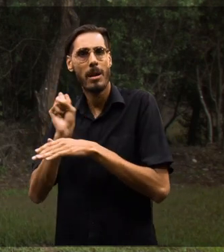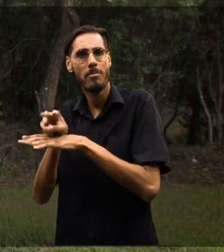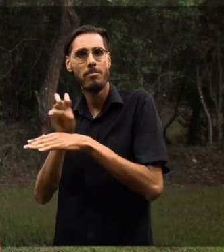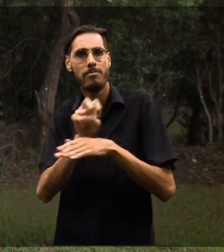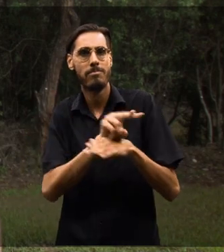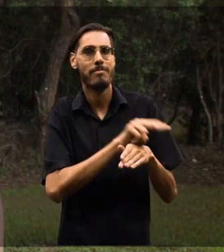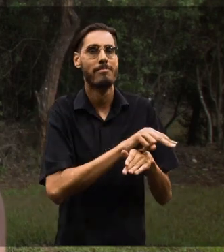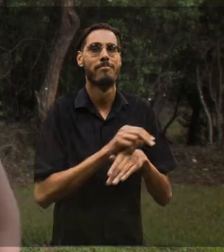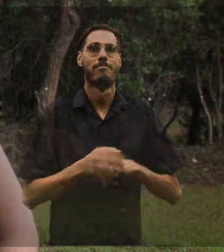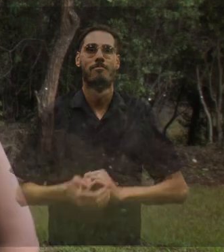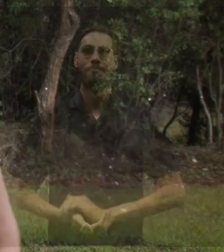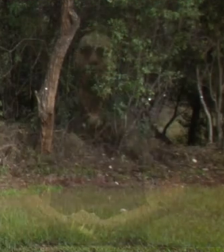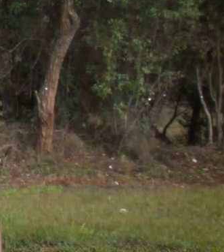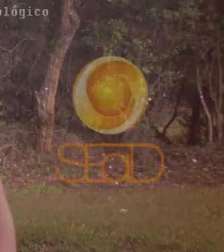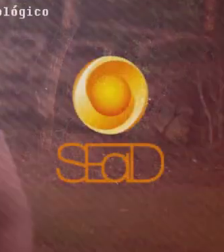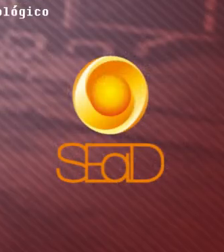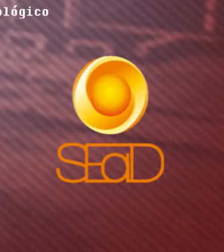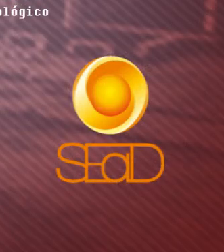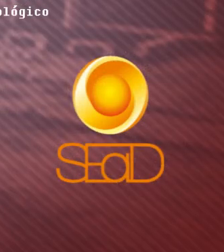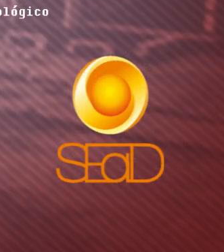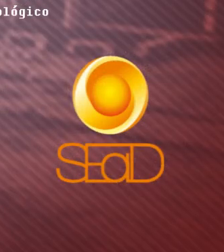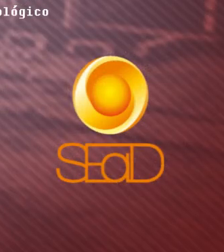muitas oportunidades para a vida profissional.